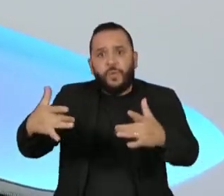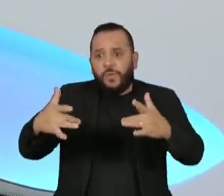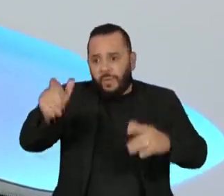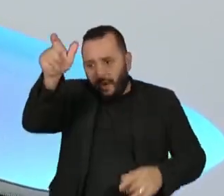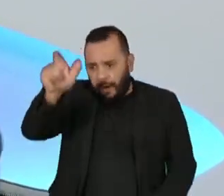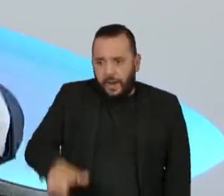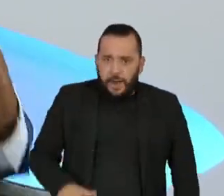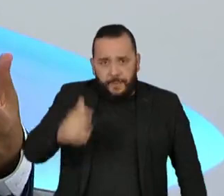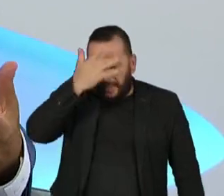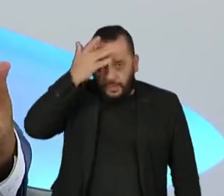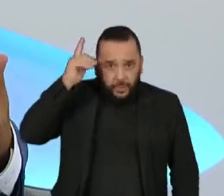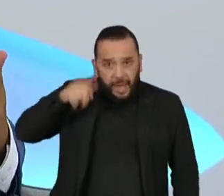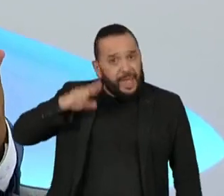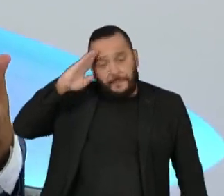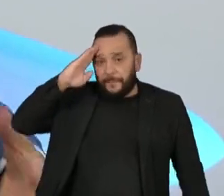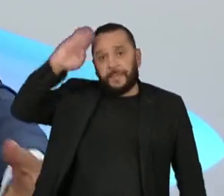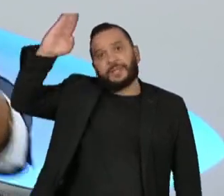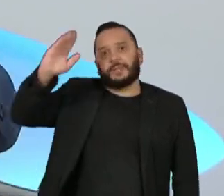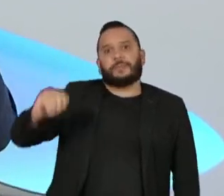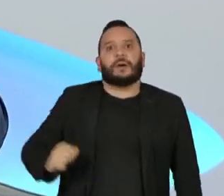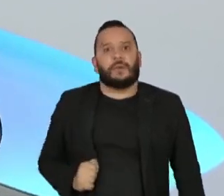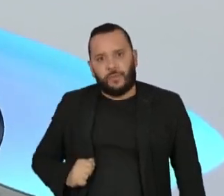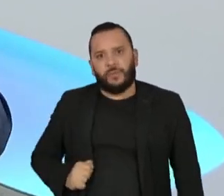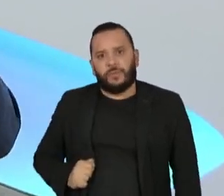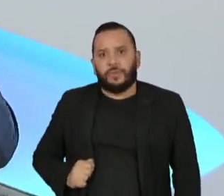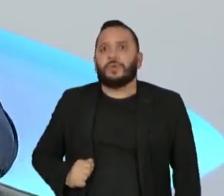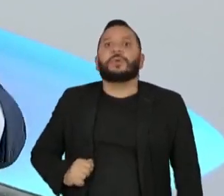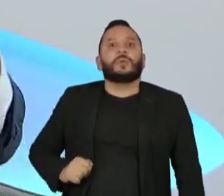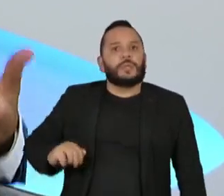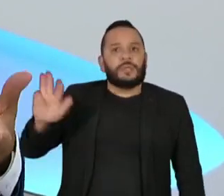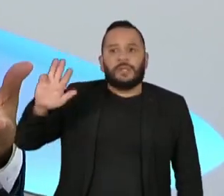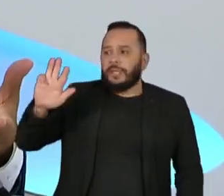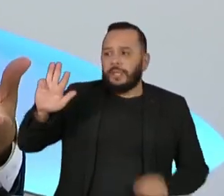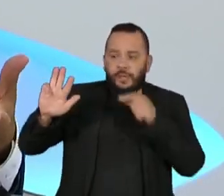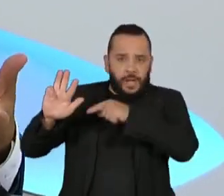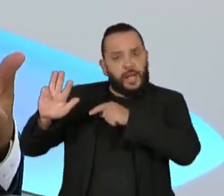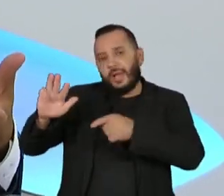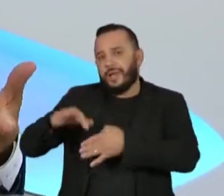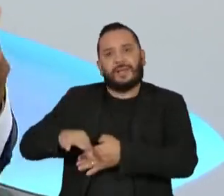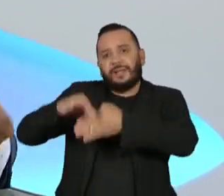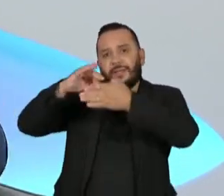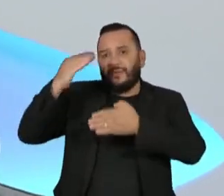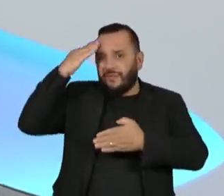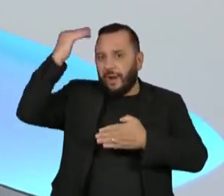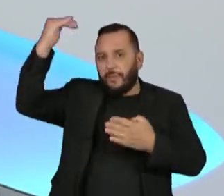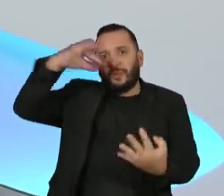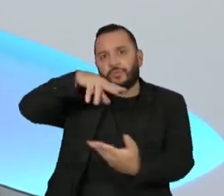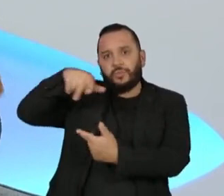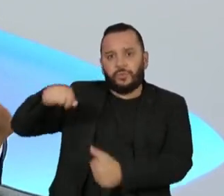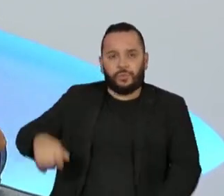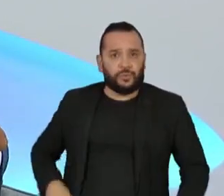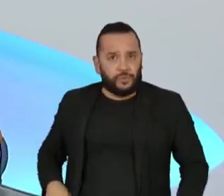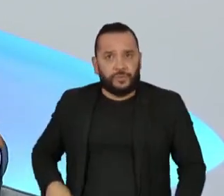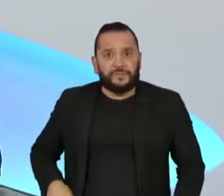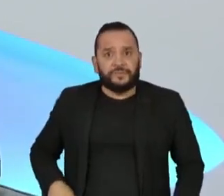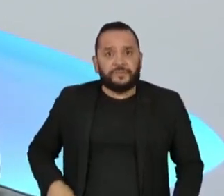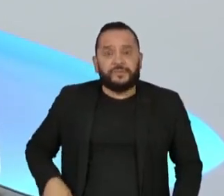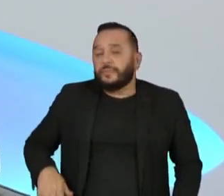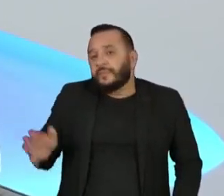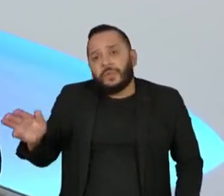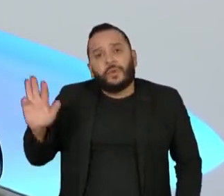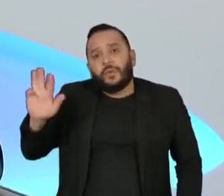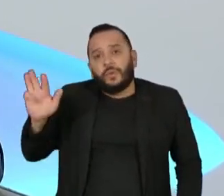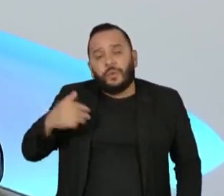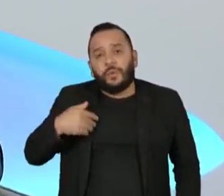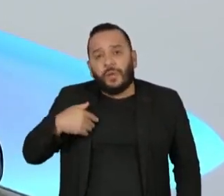centro de tudo do planeta. É um dos grandes líderes do mundo, por isso mesmo, que cuida. Essa coisa simples de tomar café,